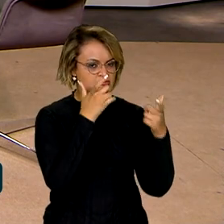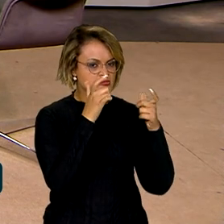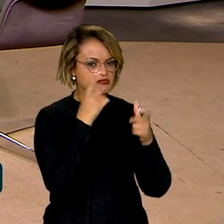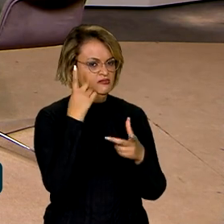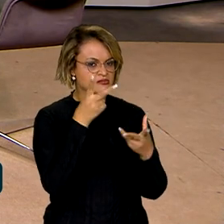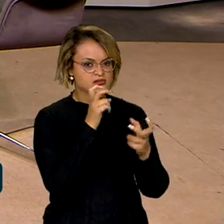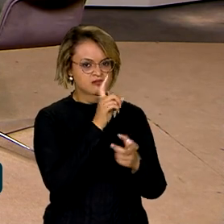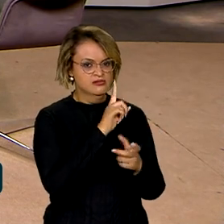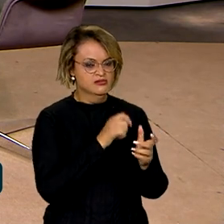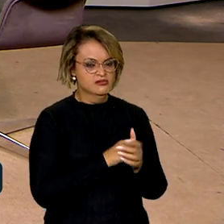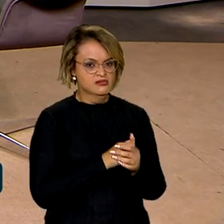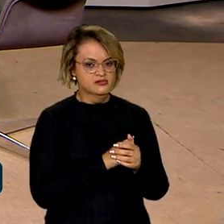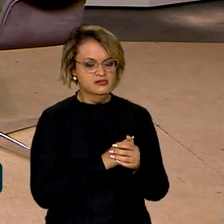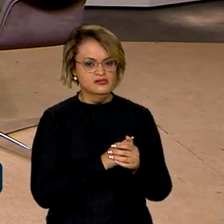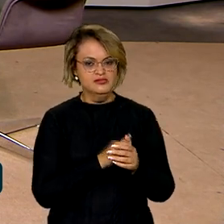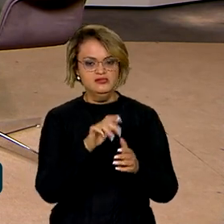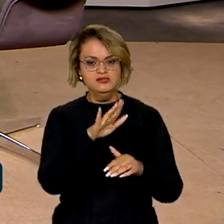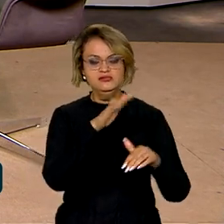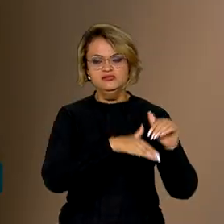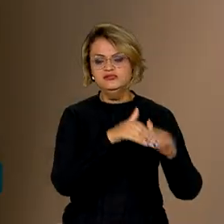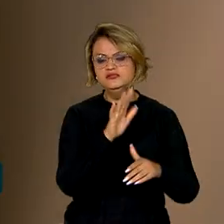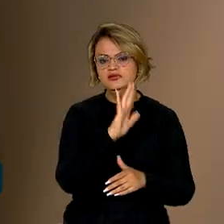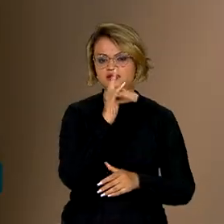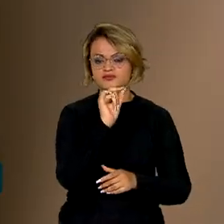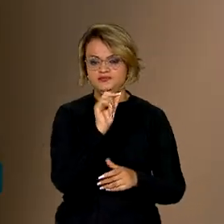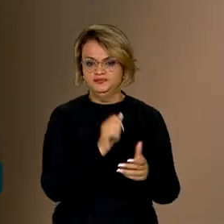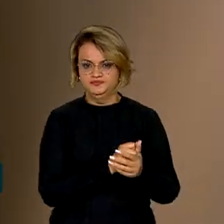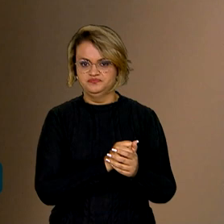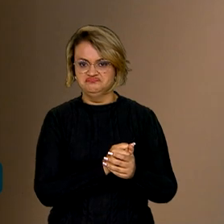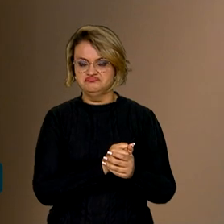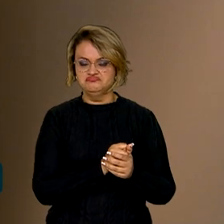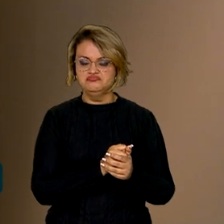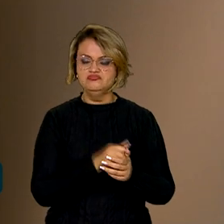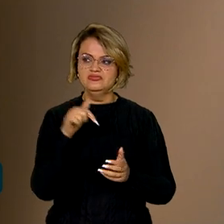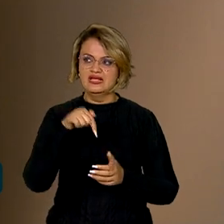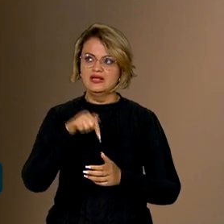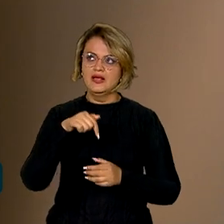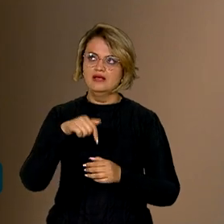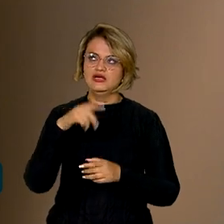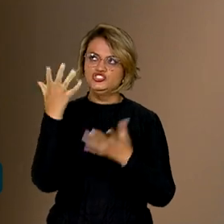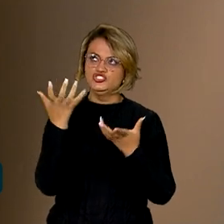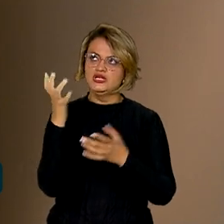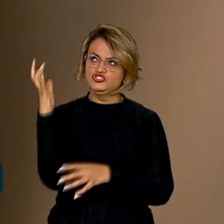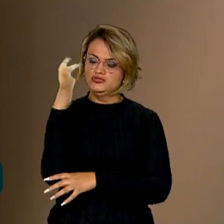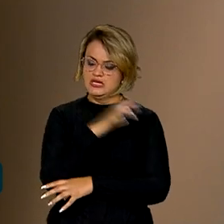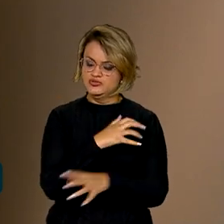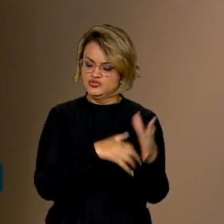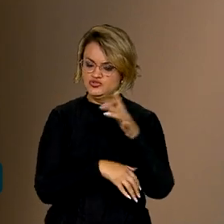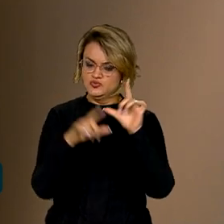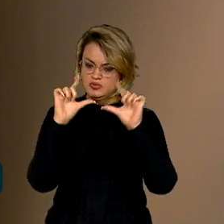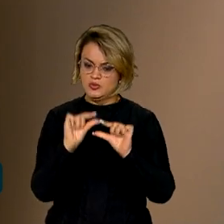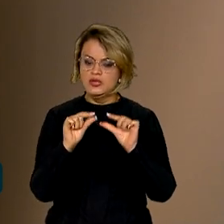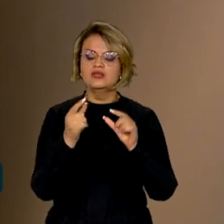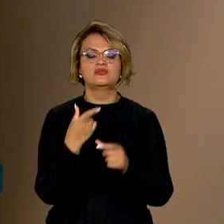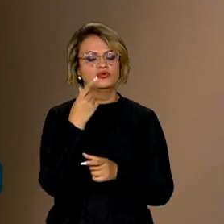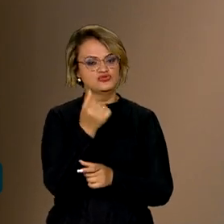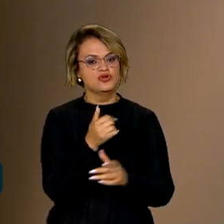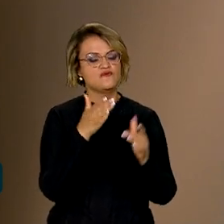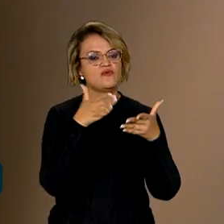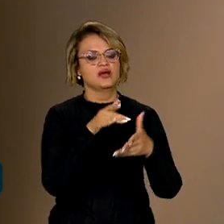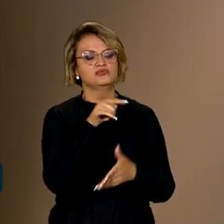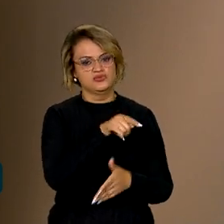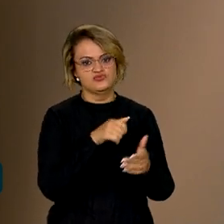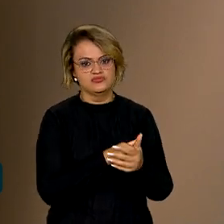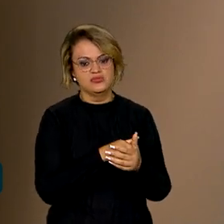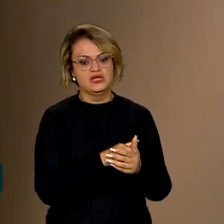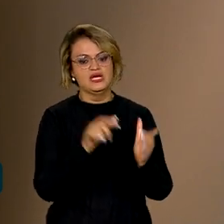doações. a lógica. O que aconteceu? O Brasil disse, nós vamos reduzir o desmatamento e nós vamos criar um fundo. Aquilo que